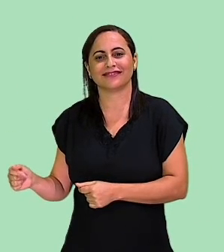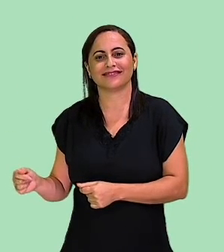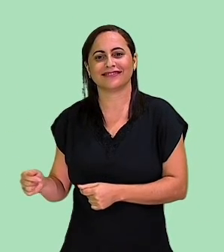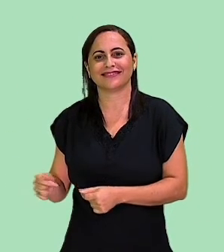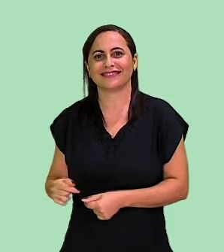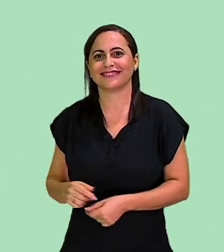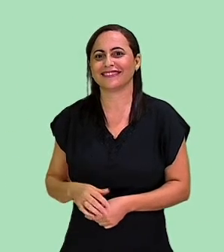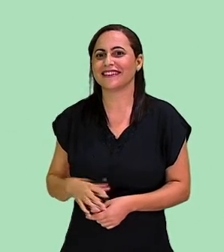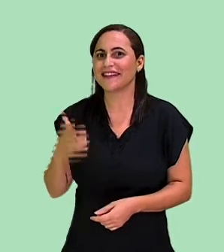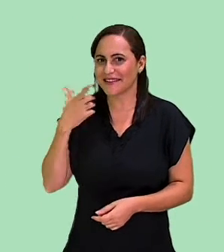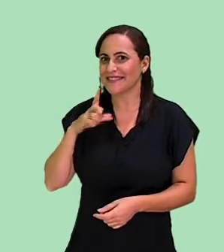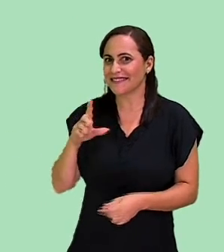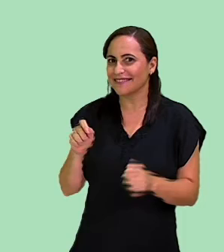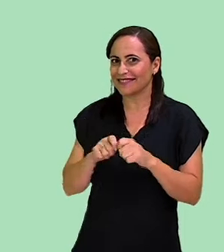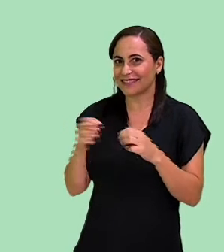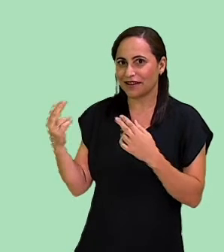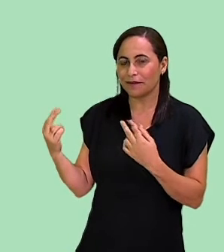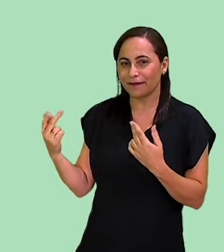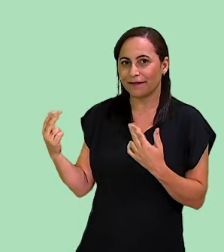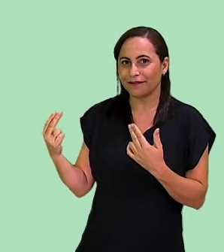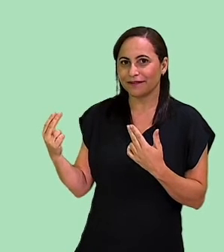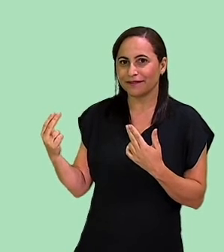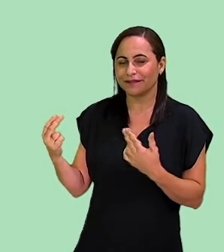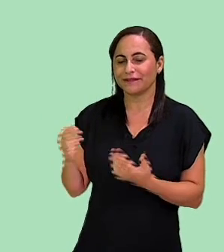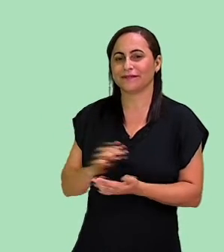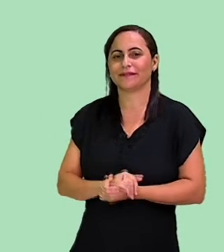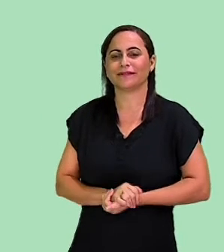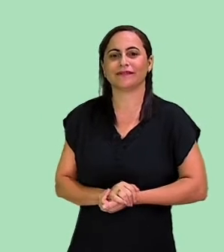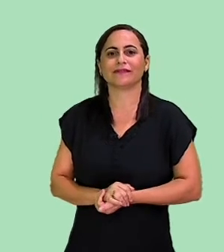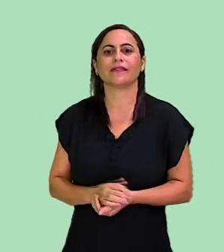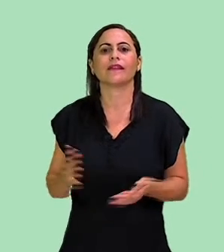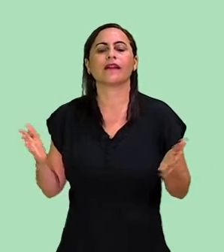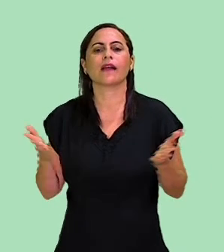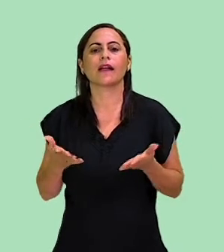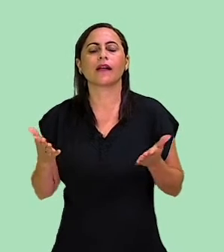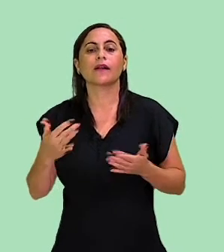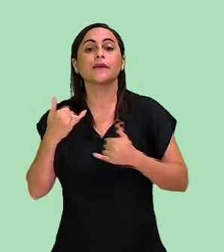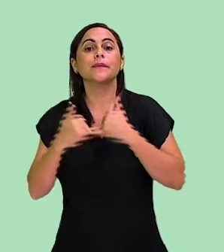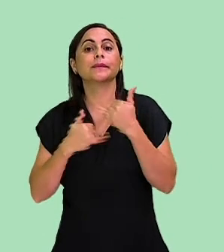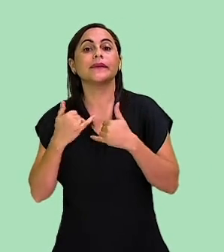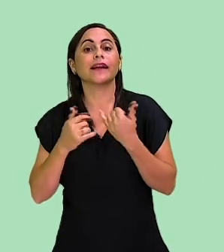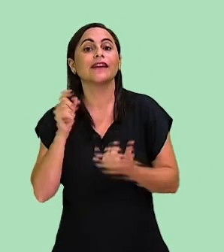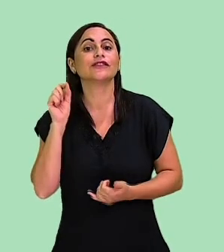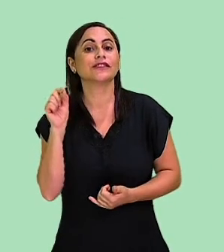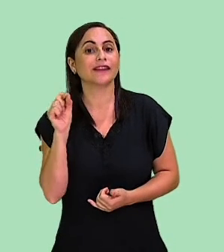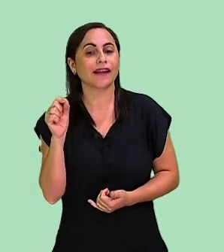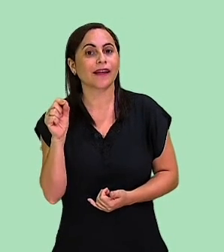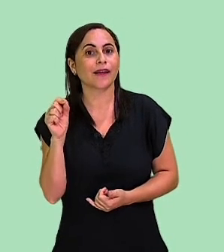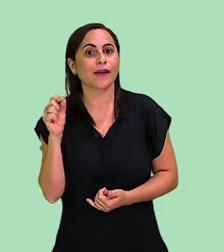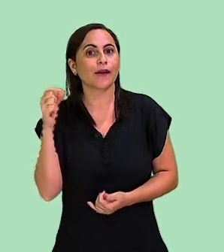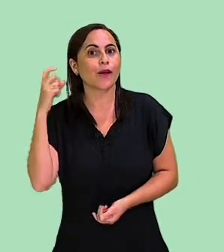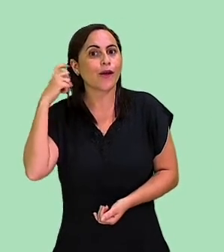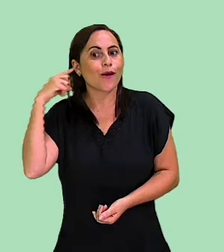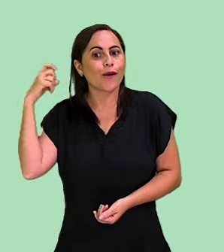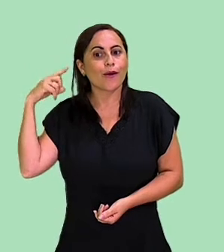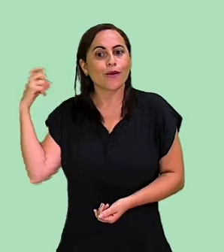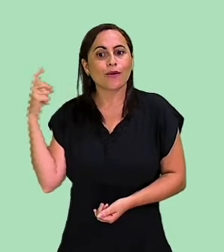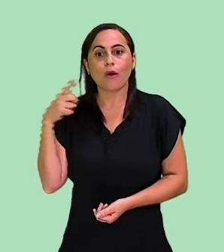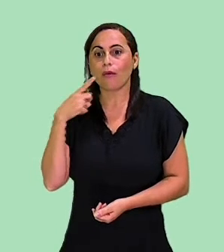E aí, conseguiram fazer? Agora, vamos brincar com os sons da boca.